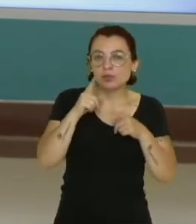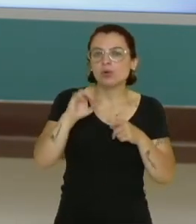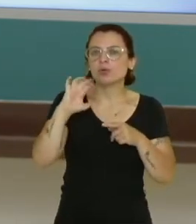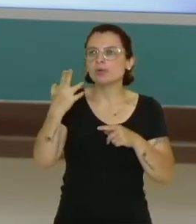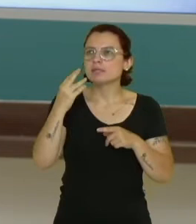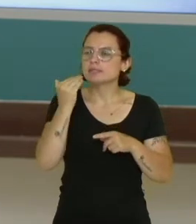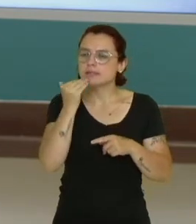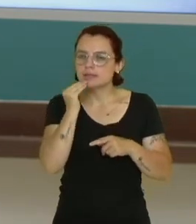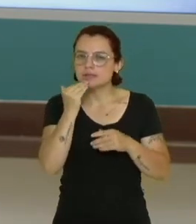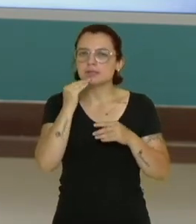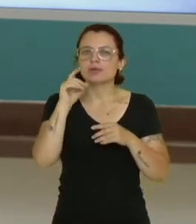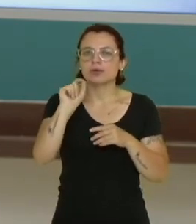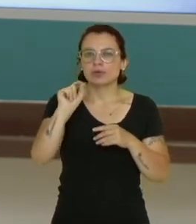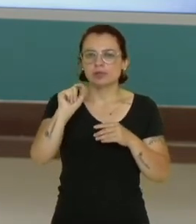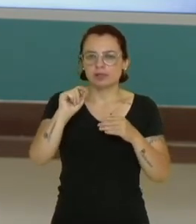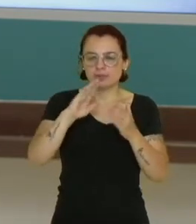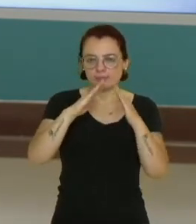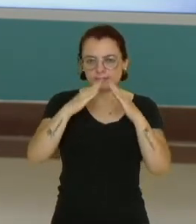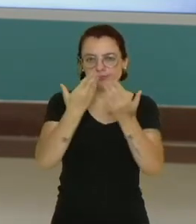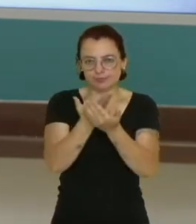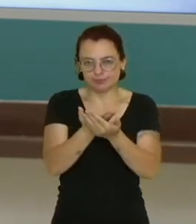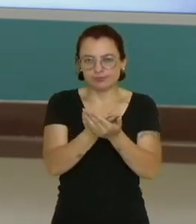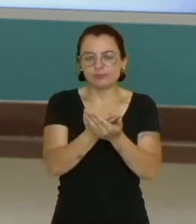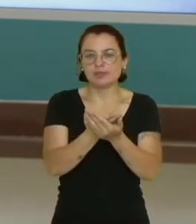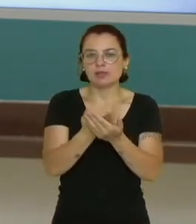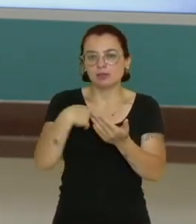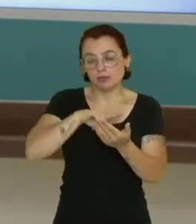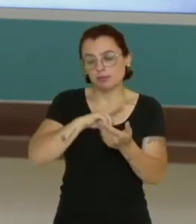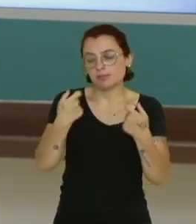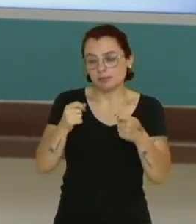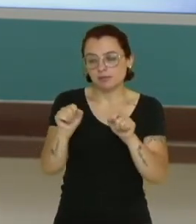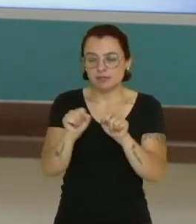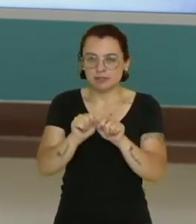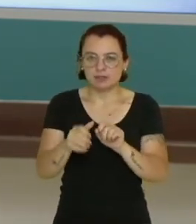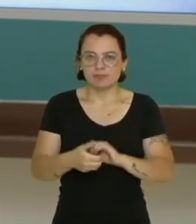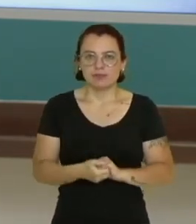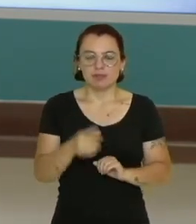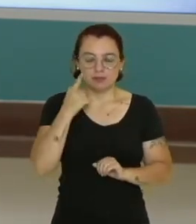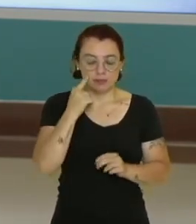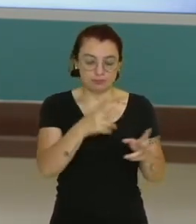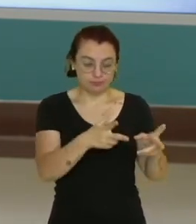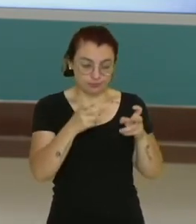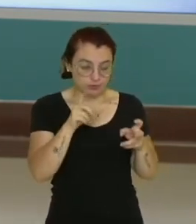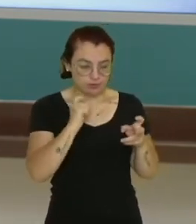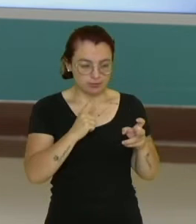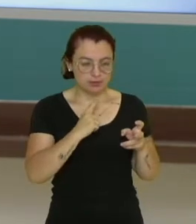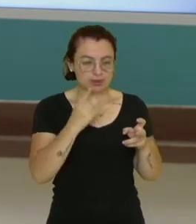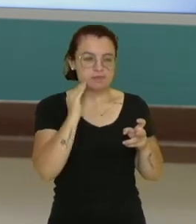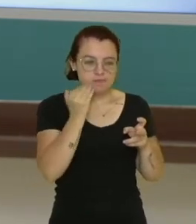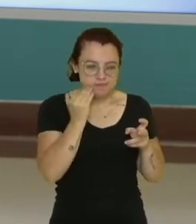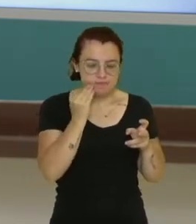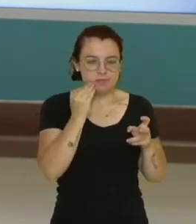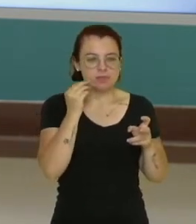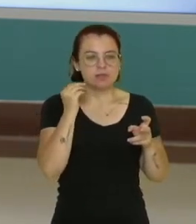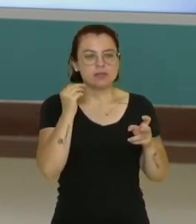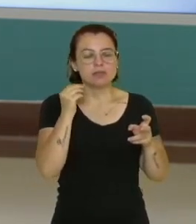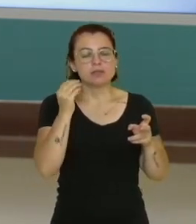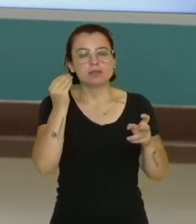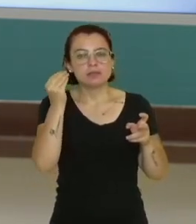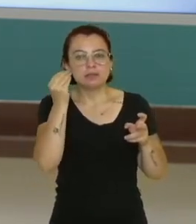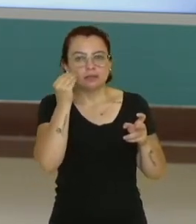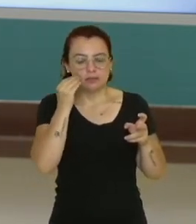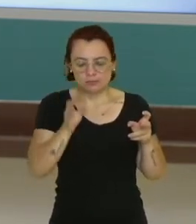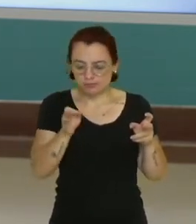física da escola que tem que ser priorizado na hora de tomar uma ação. Então, você identifica essa fragilidade, você identifica esse erro, você